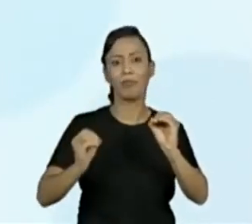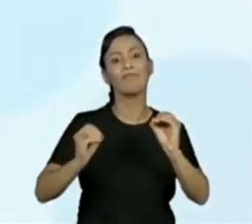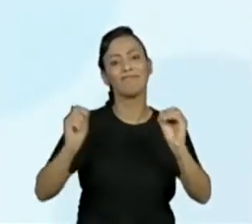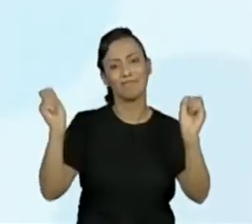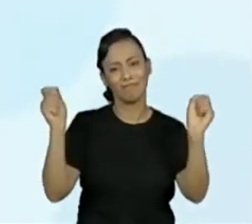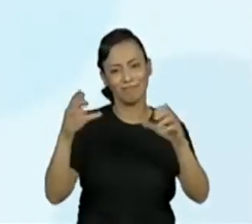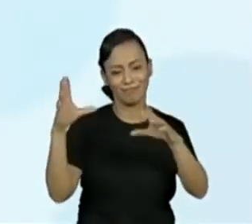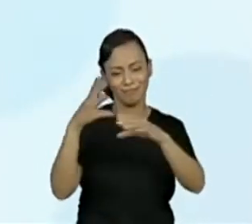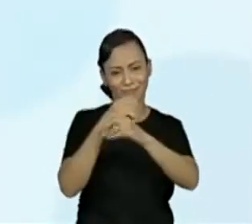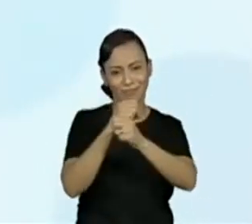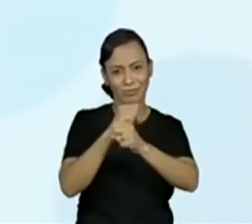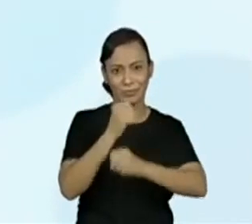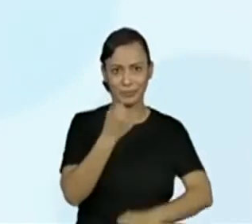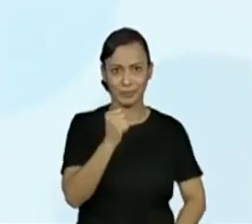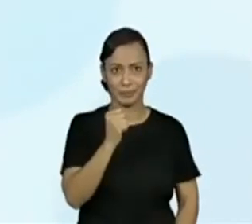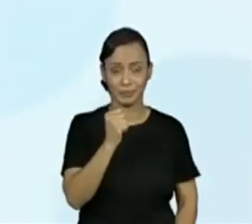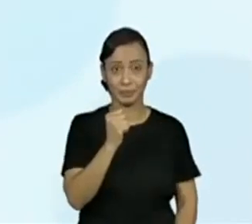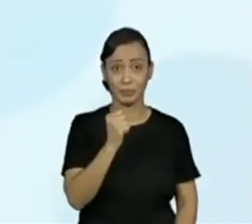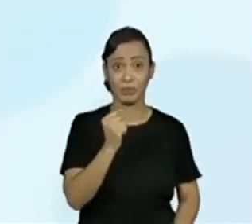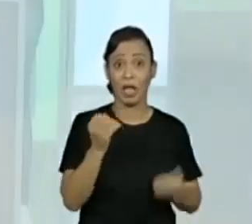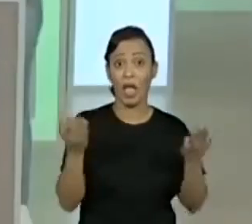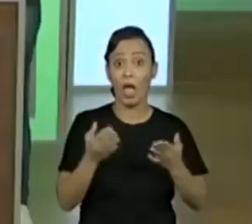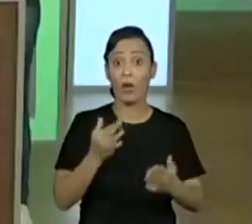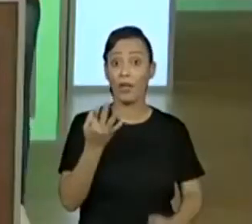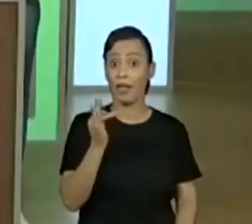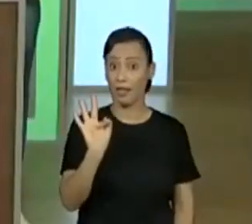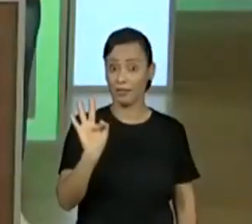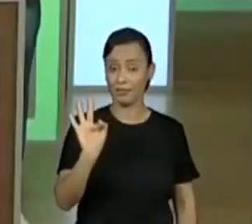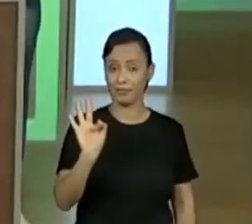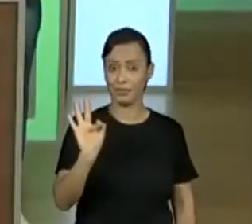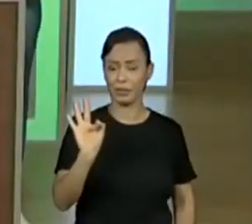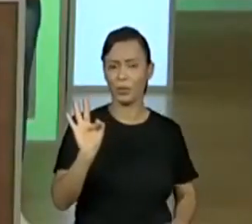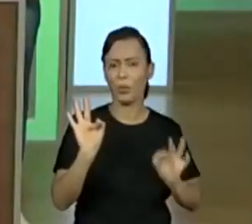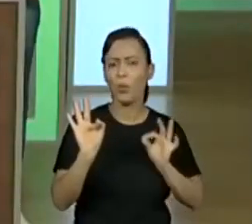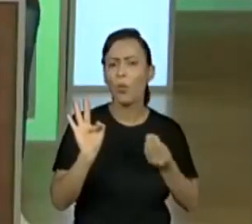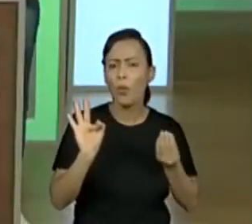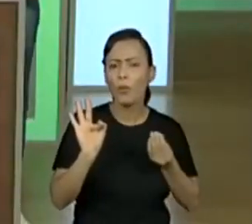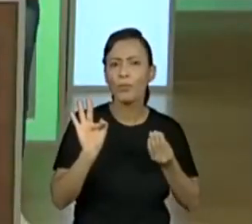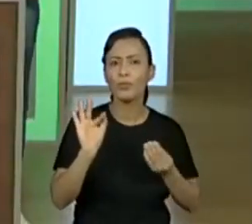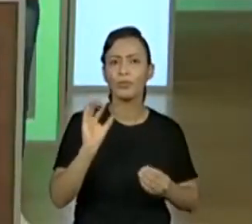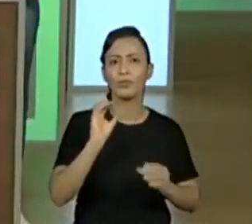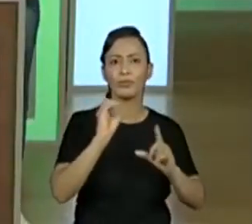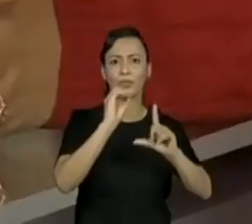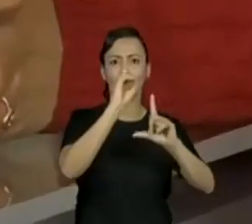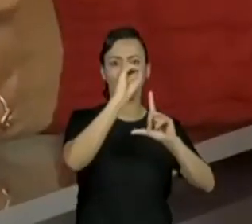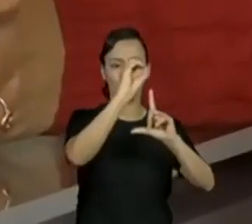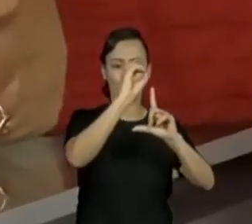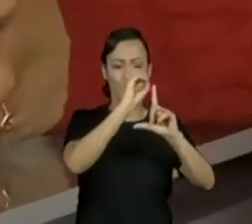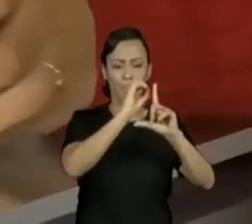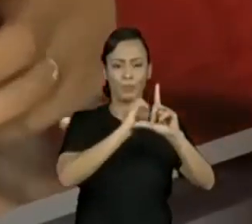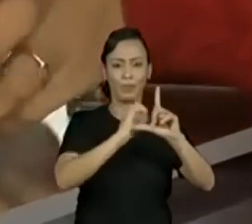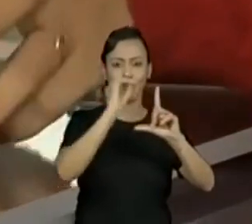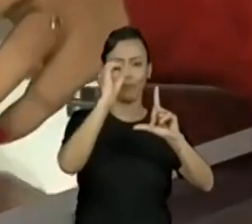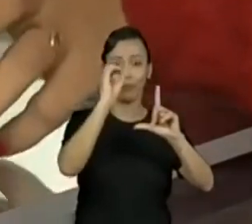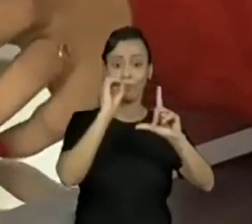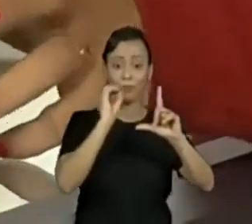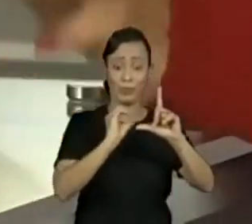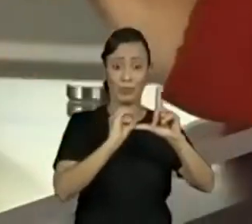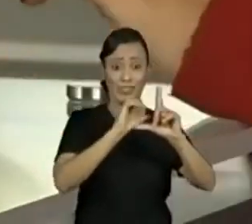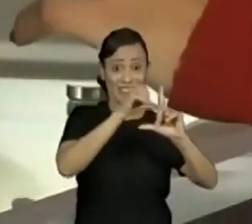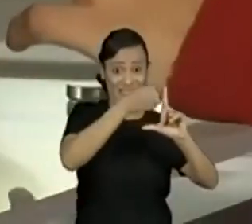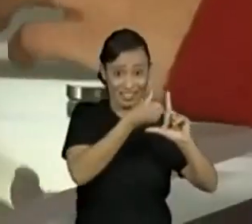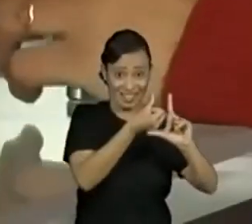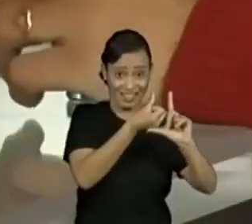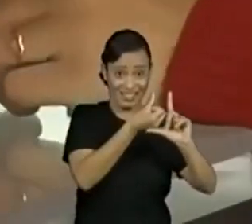agora, a gente tem ali seis mais cinco. Aumentou aí o desafio, né? Aumentou. Olha só.